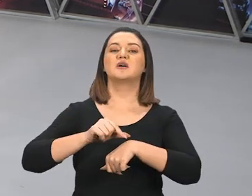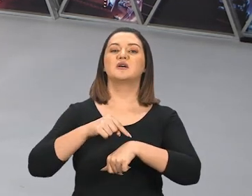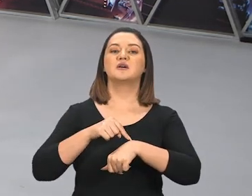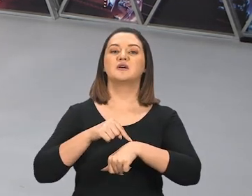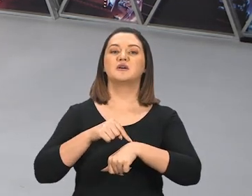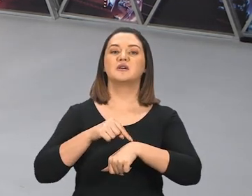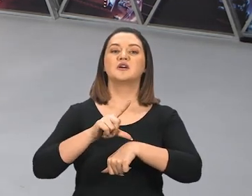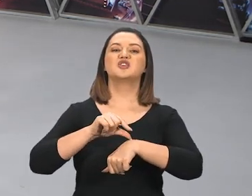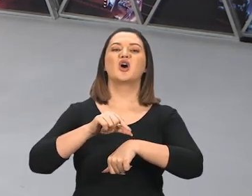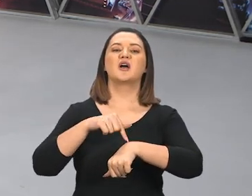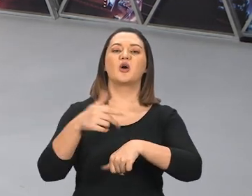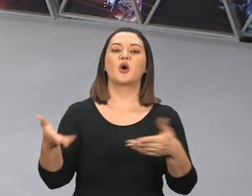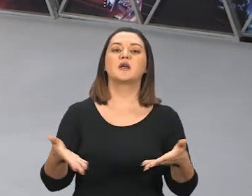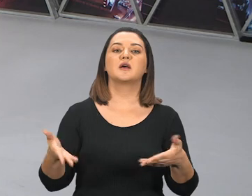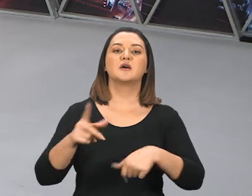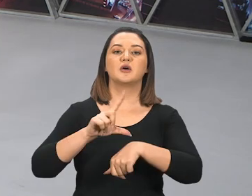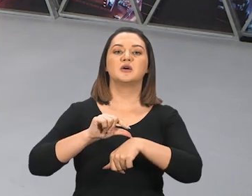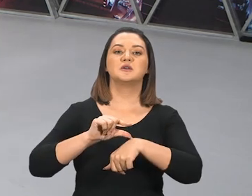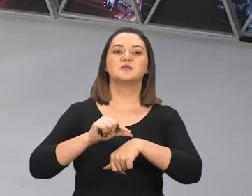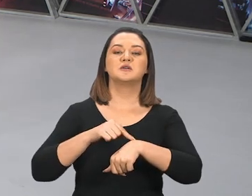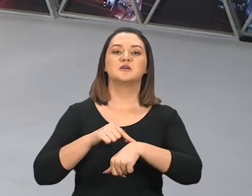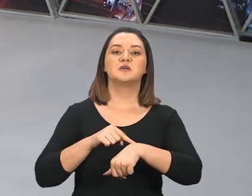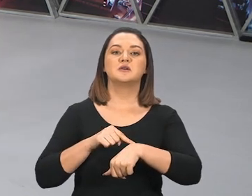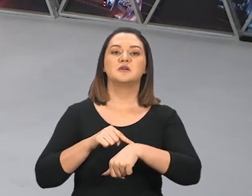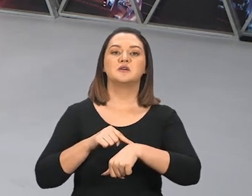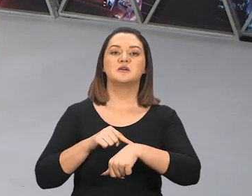horas são? Vamos ver, que horas são?